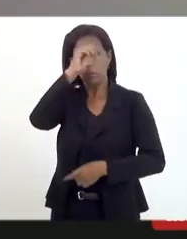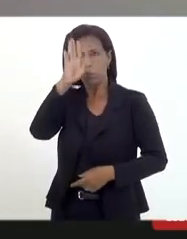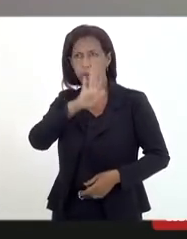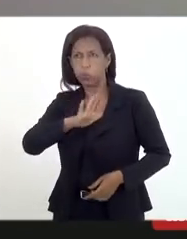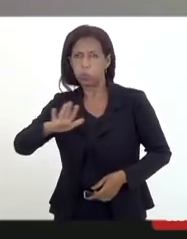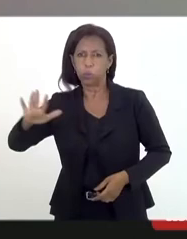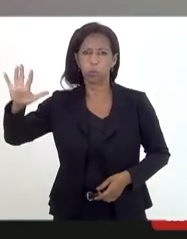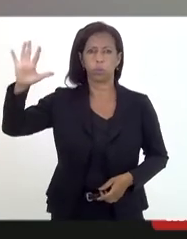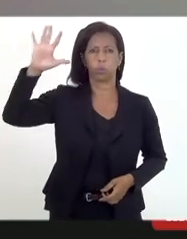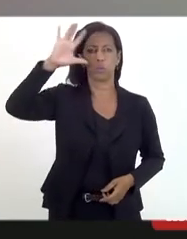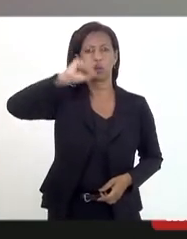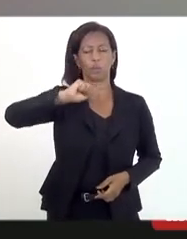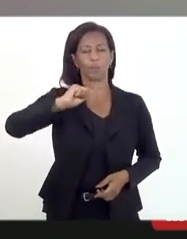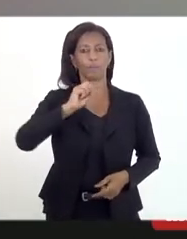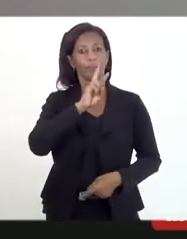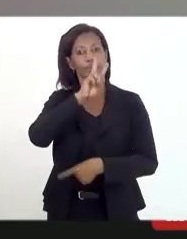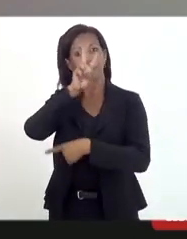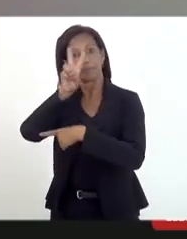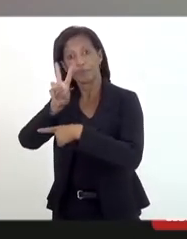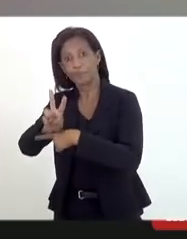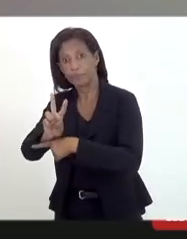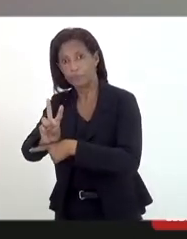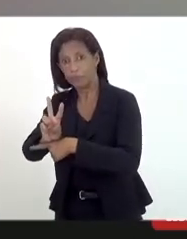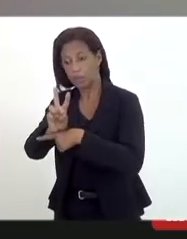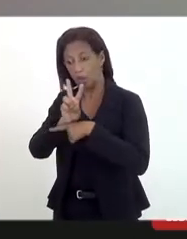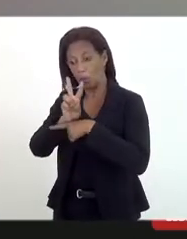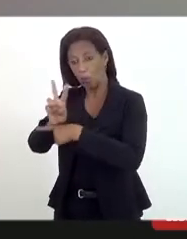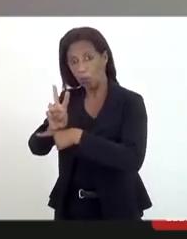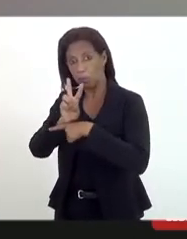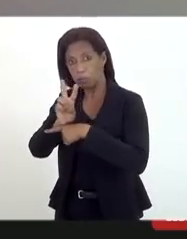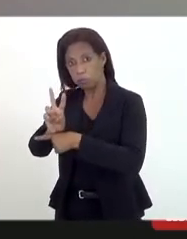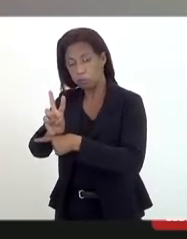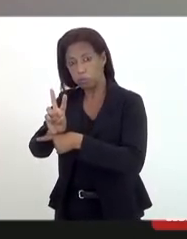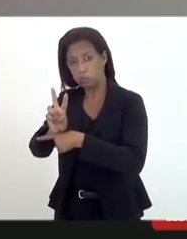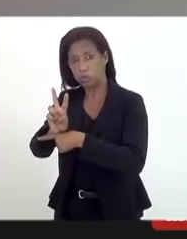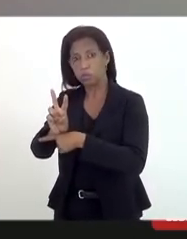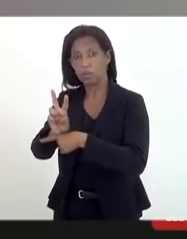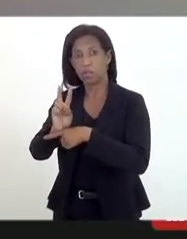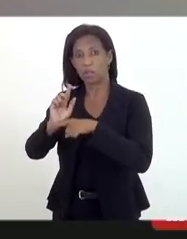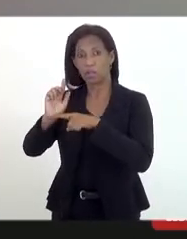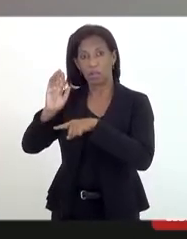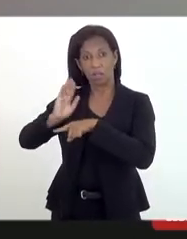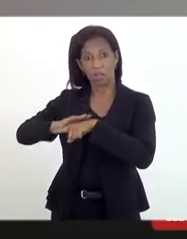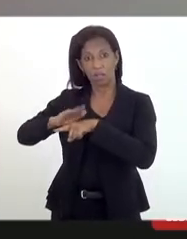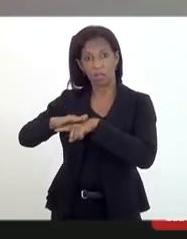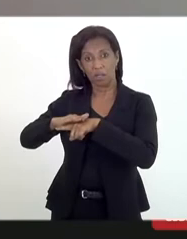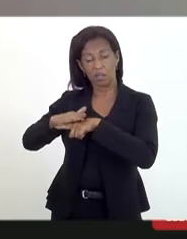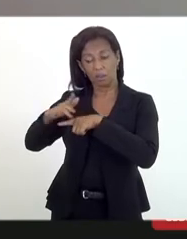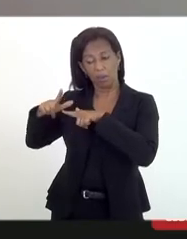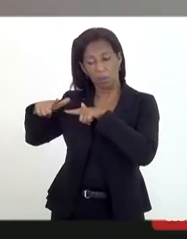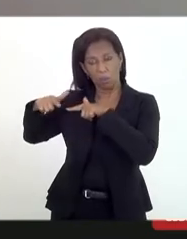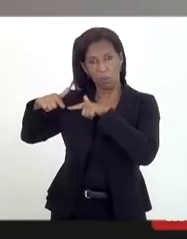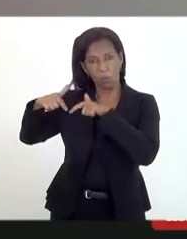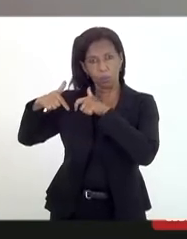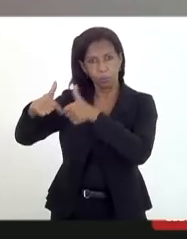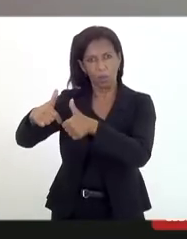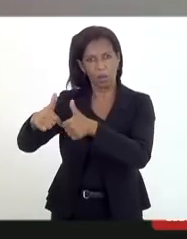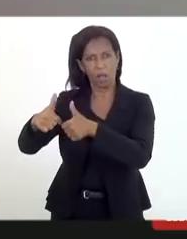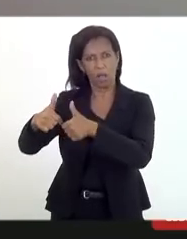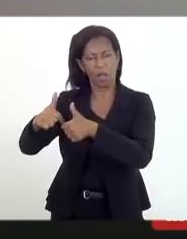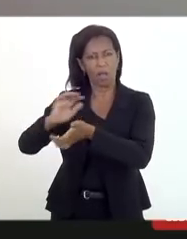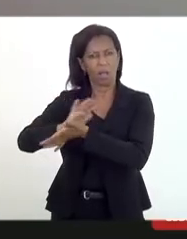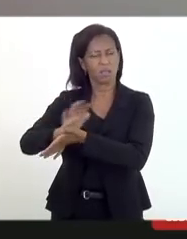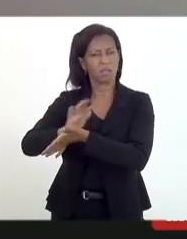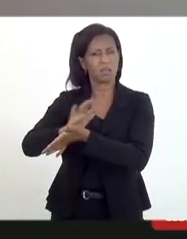relacionadas à prevenção e ao enfrentamento do racismo religioso. Nós